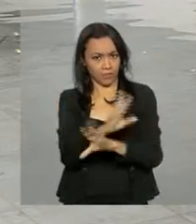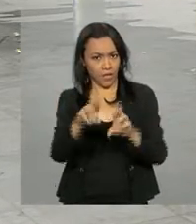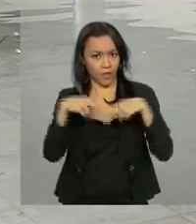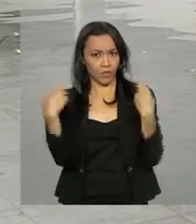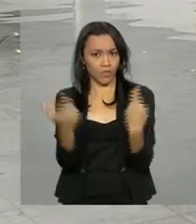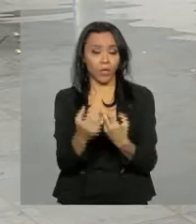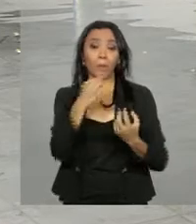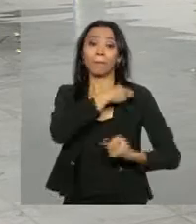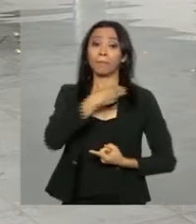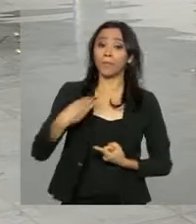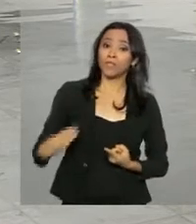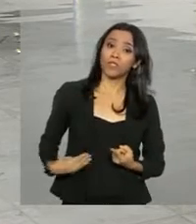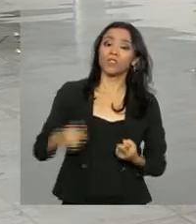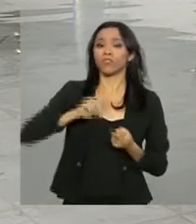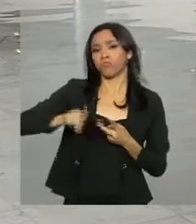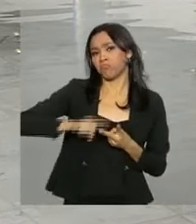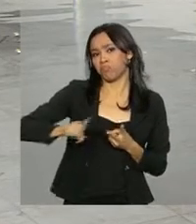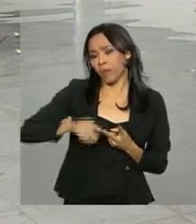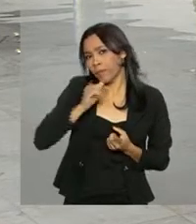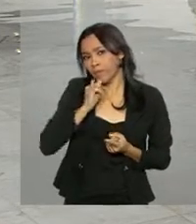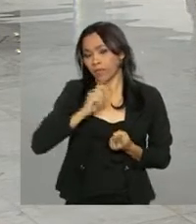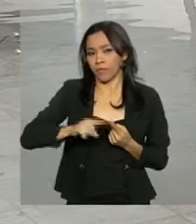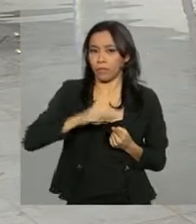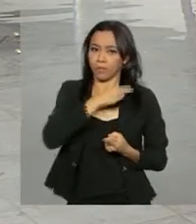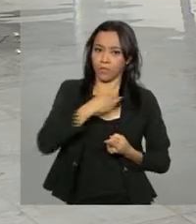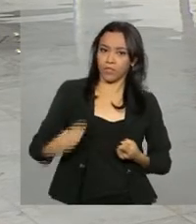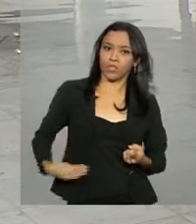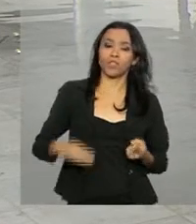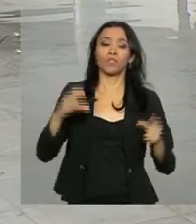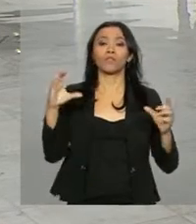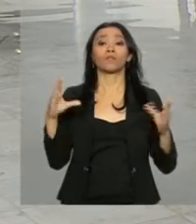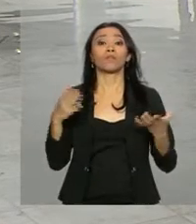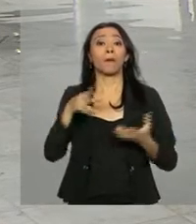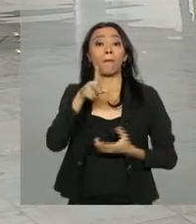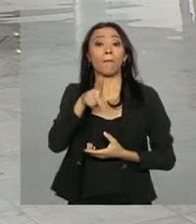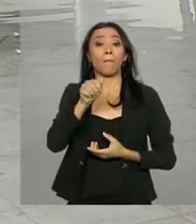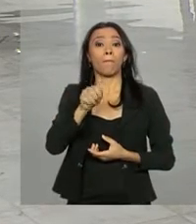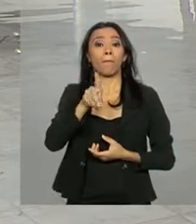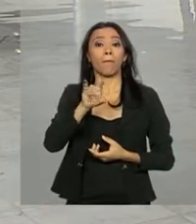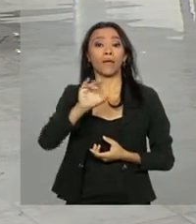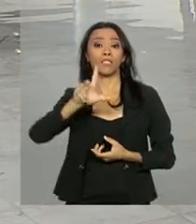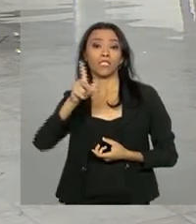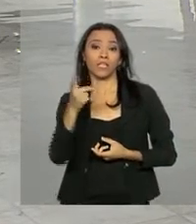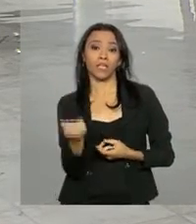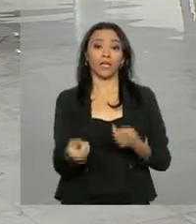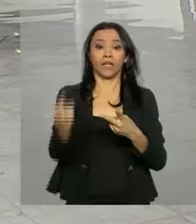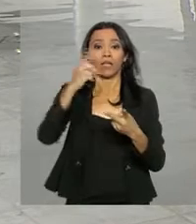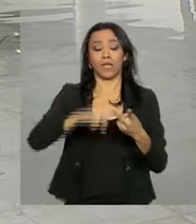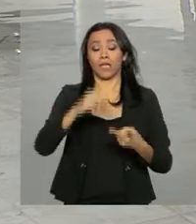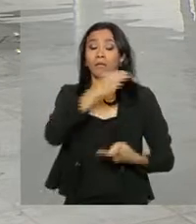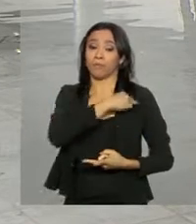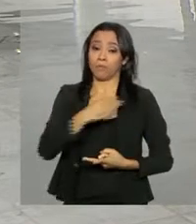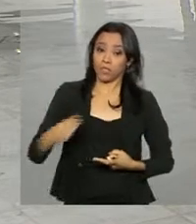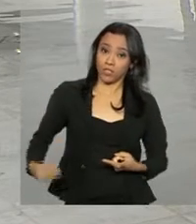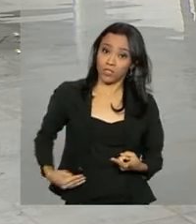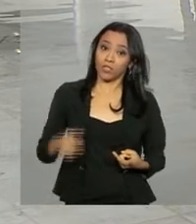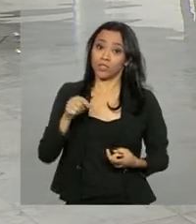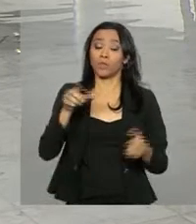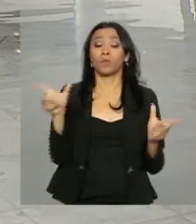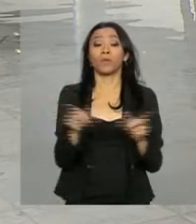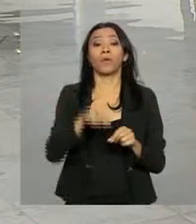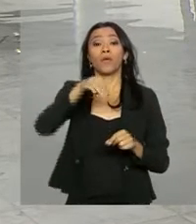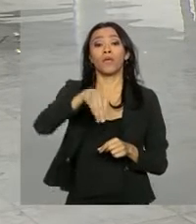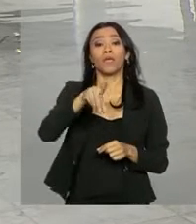ministros de governo, como, por exemplo, o ministro-chefe da Casa Civil, Eliseu Padilha e também o ministro da Indústria, Comércio Exterior e